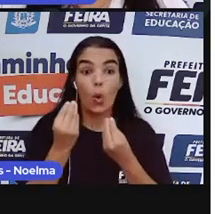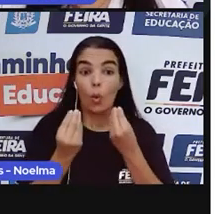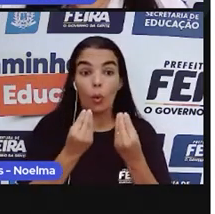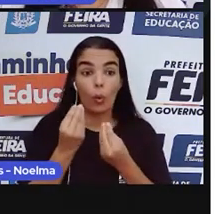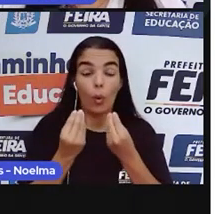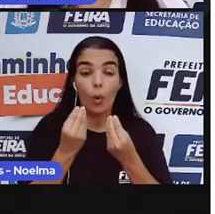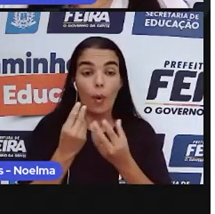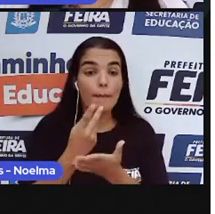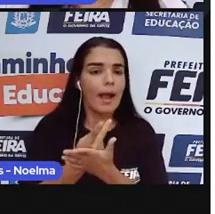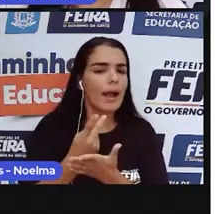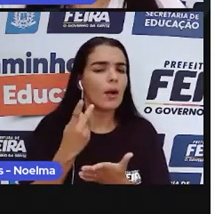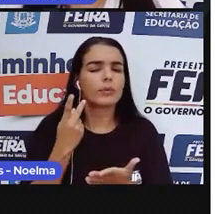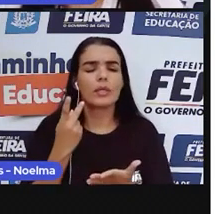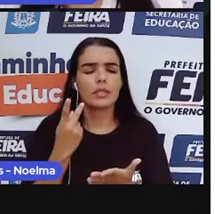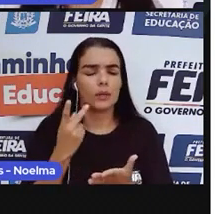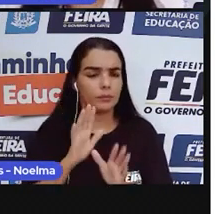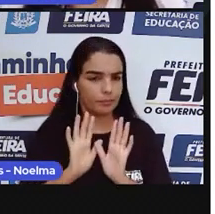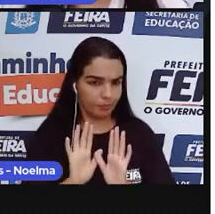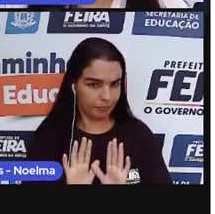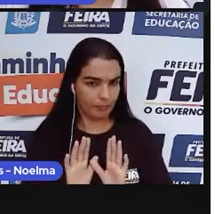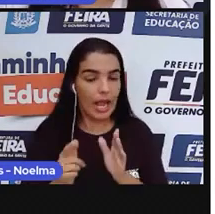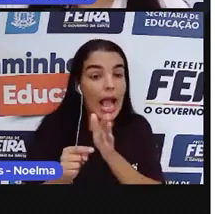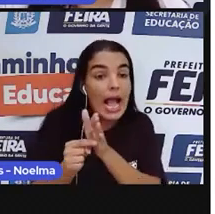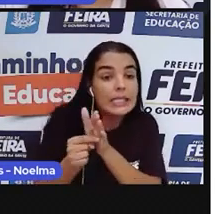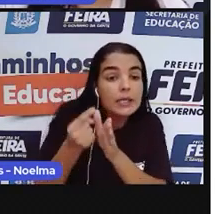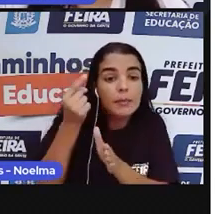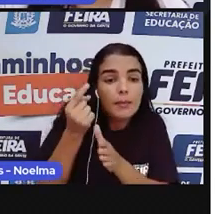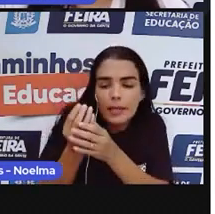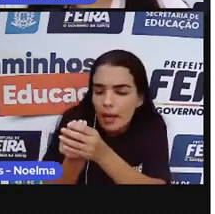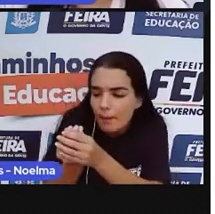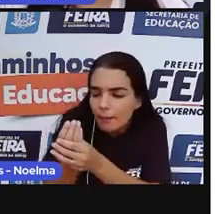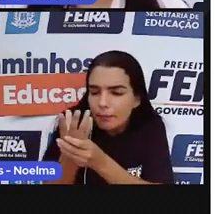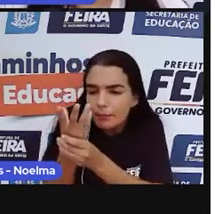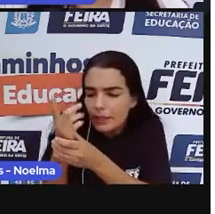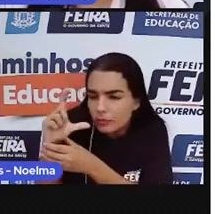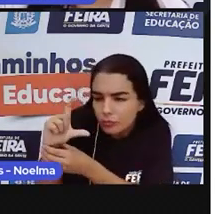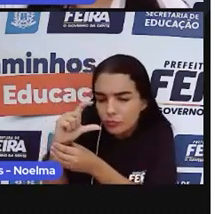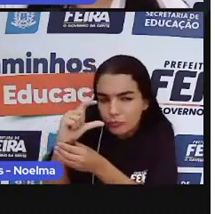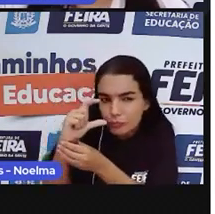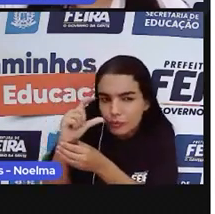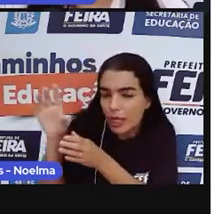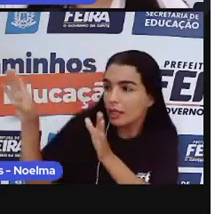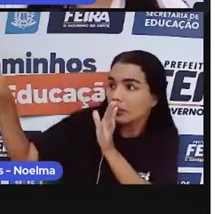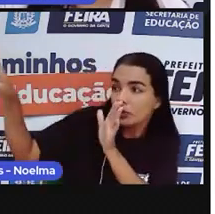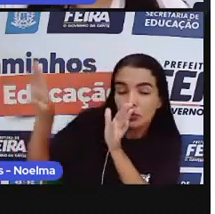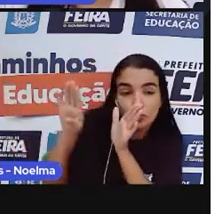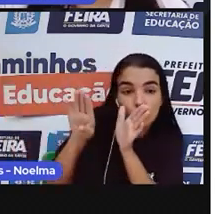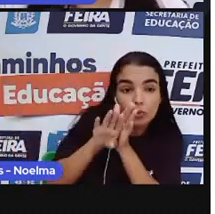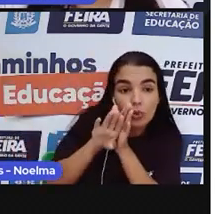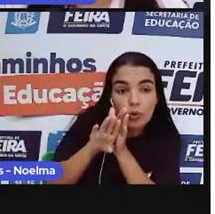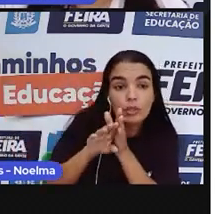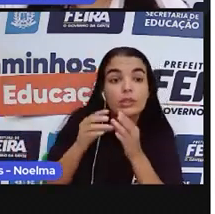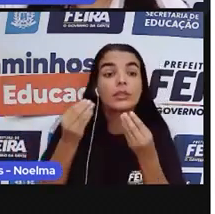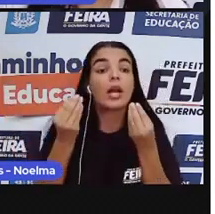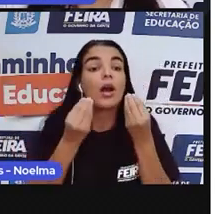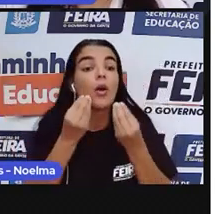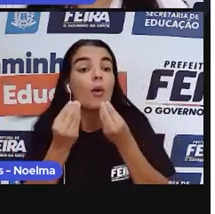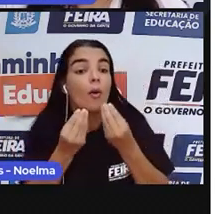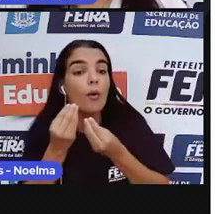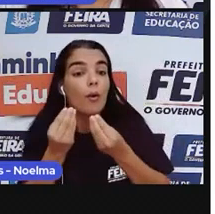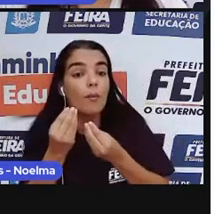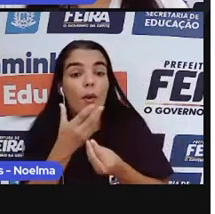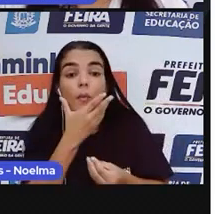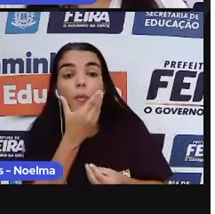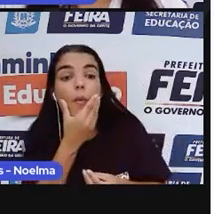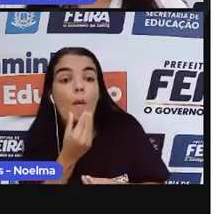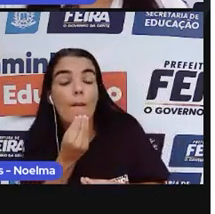E como é que aconteceu? As primeiras mudas foram trazidas da Ilha da Madeira por Martim Afonso de